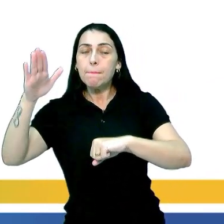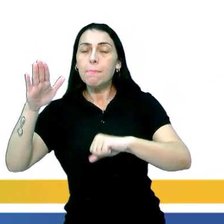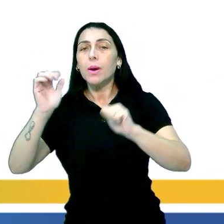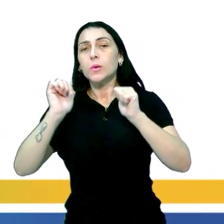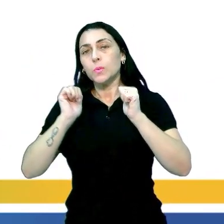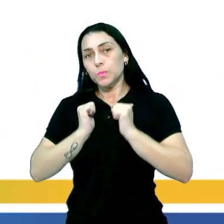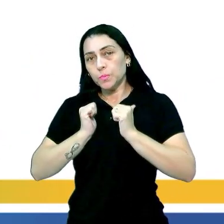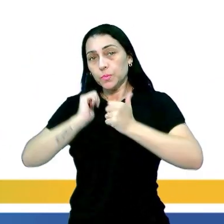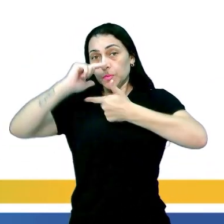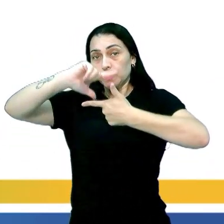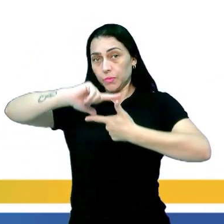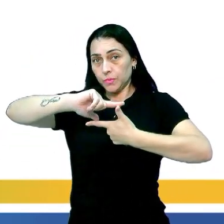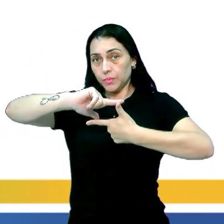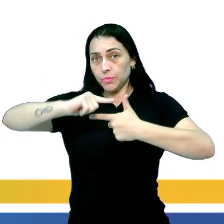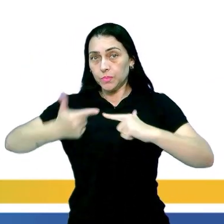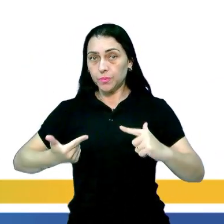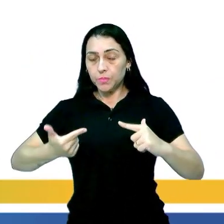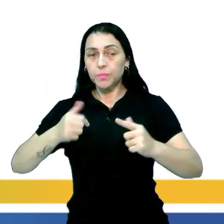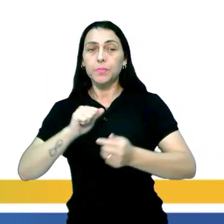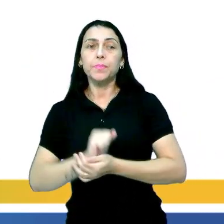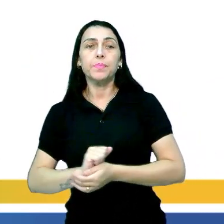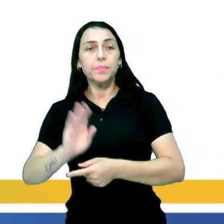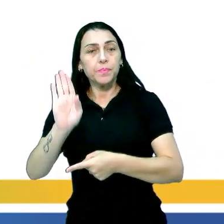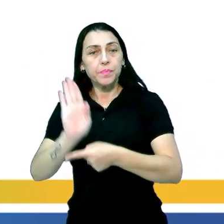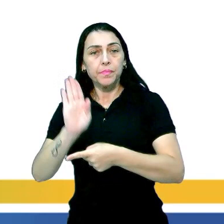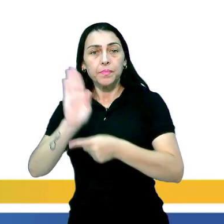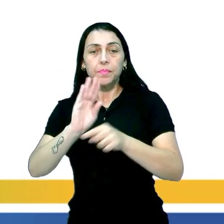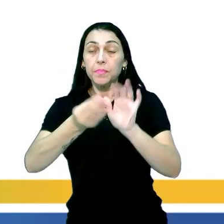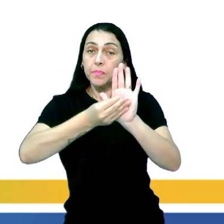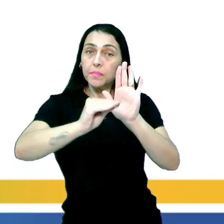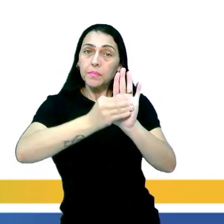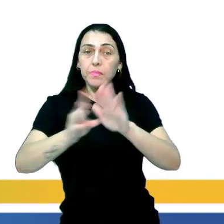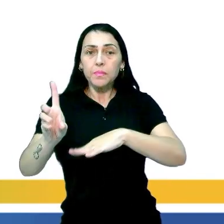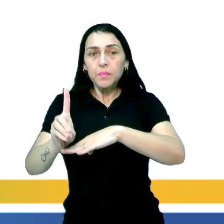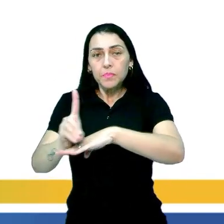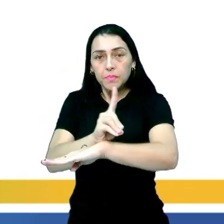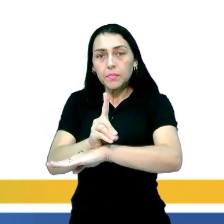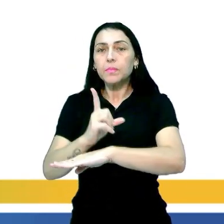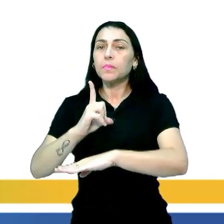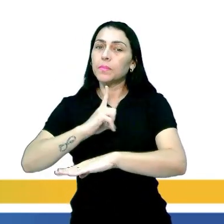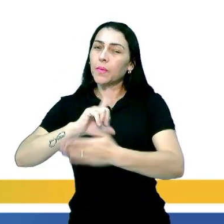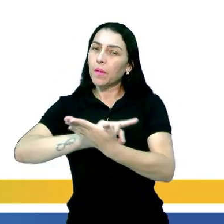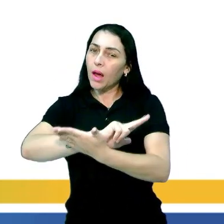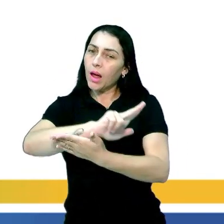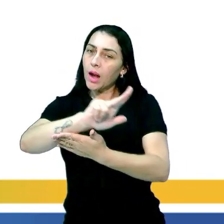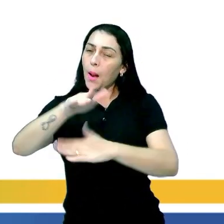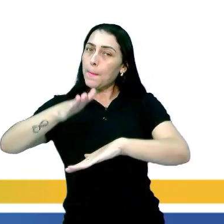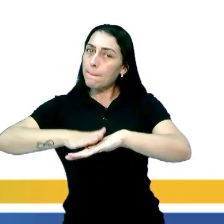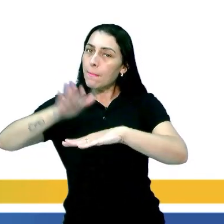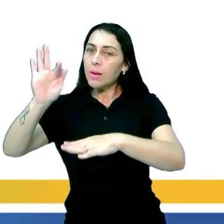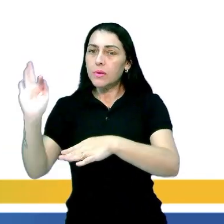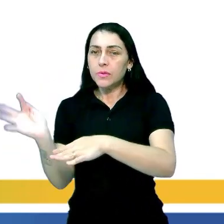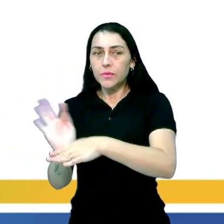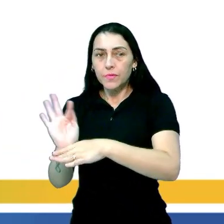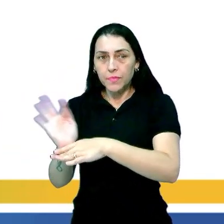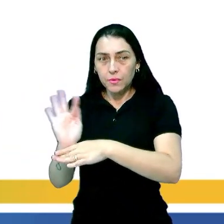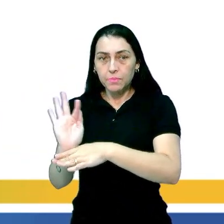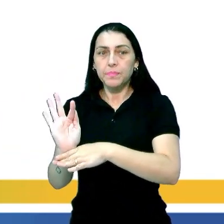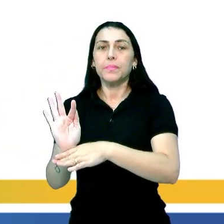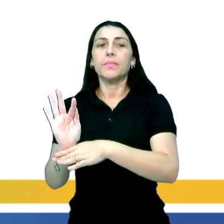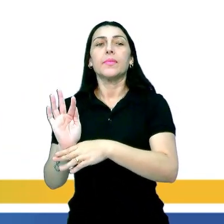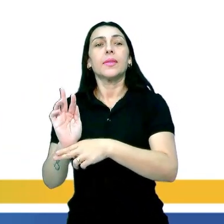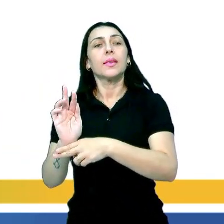conservador. Letra B, as mídias digitais possuem uma variedade maior de